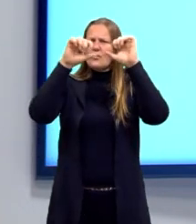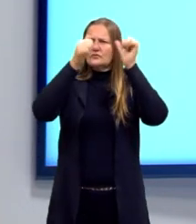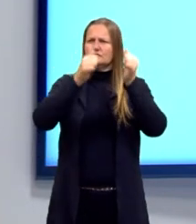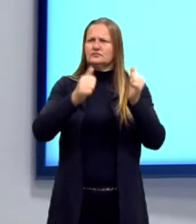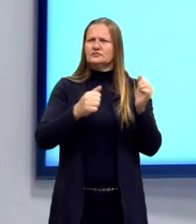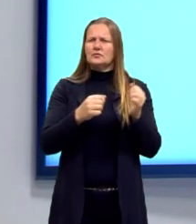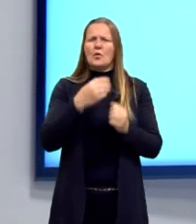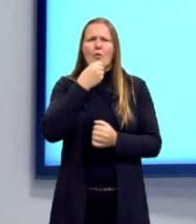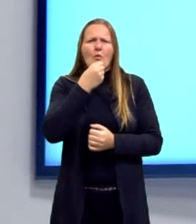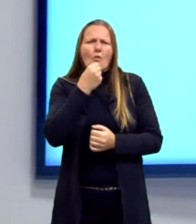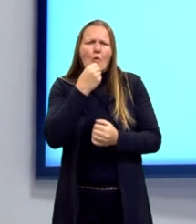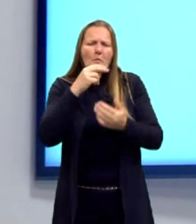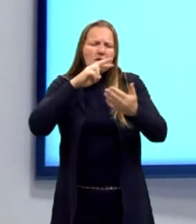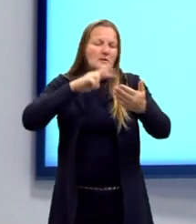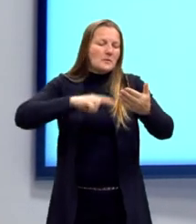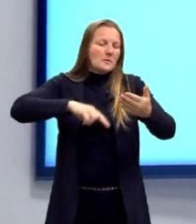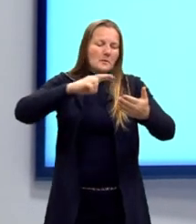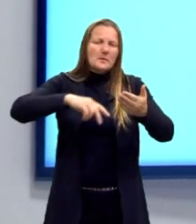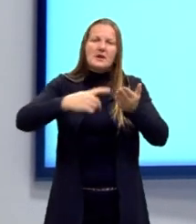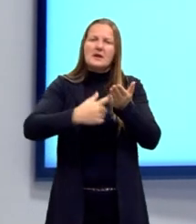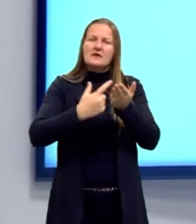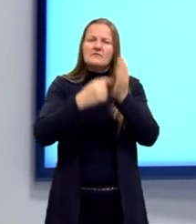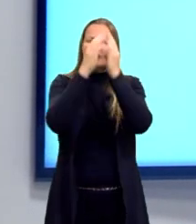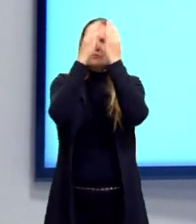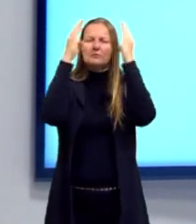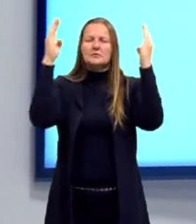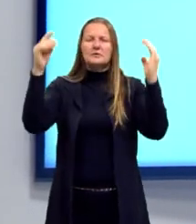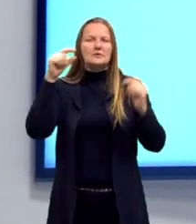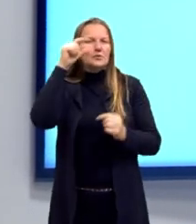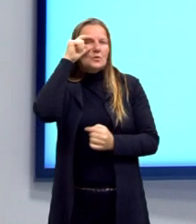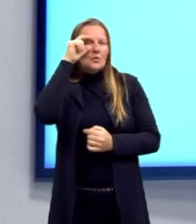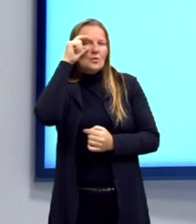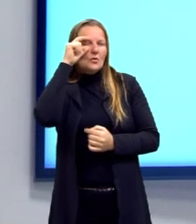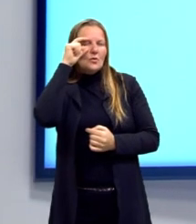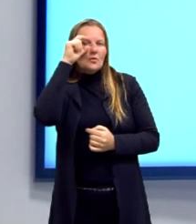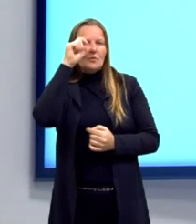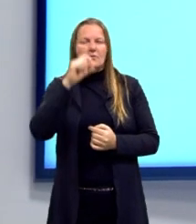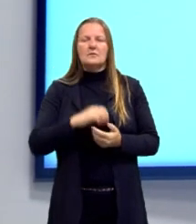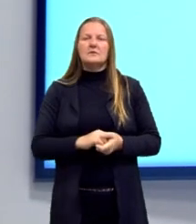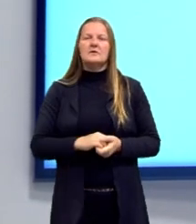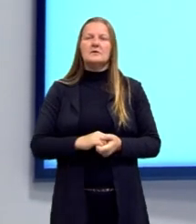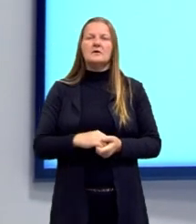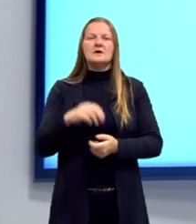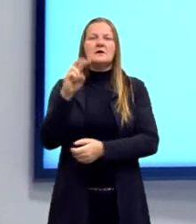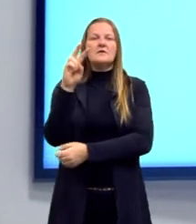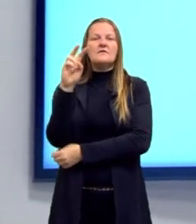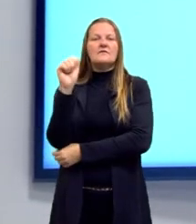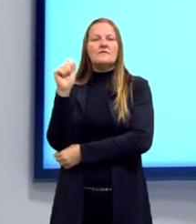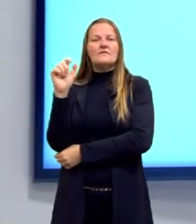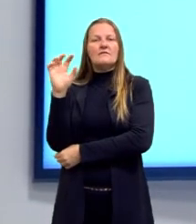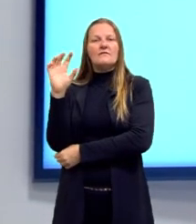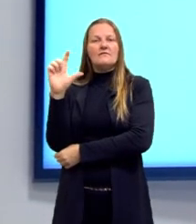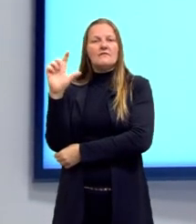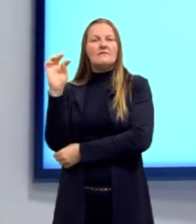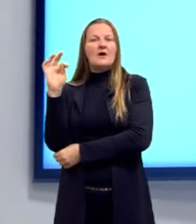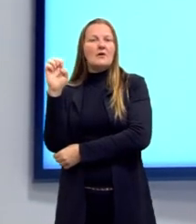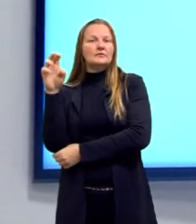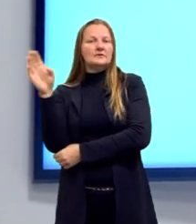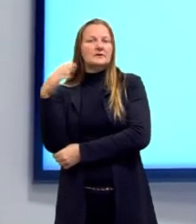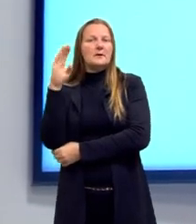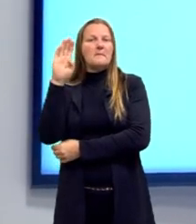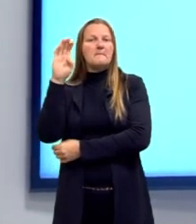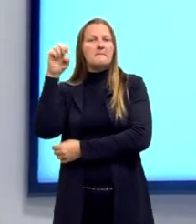biblioteca, lendo um livro, ele usa um oclinhos daqueles redondinhos. Esse é Walter Benjamin, um intelectual muito